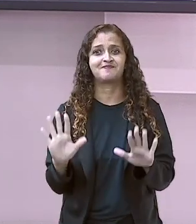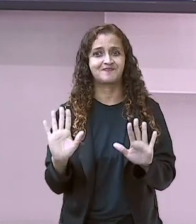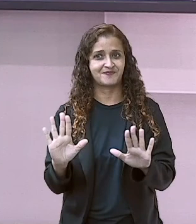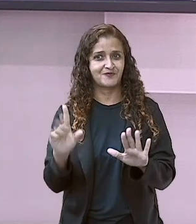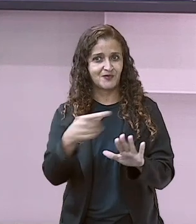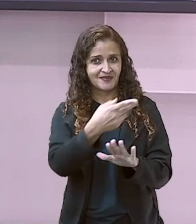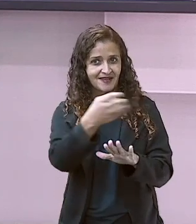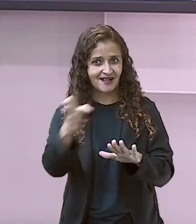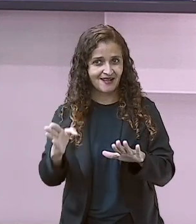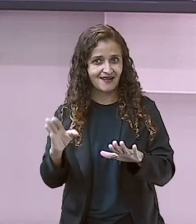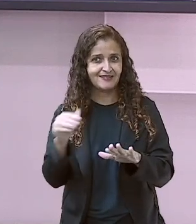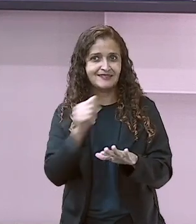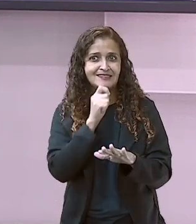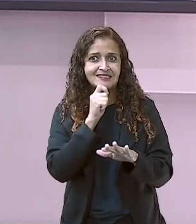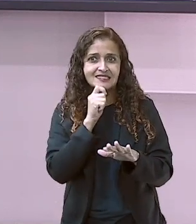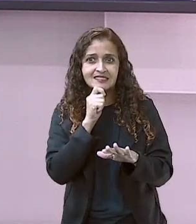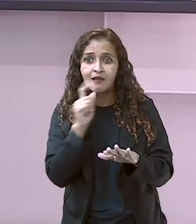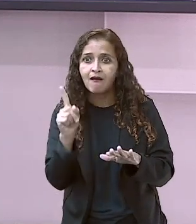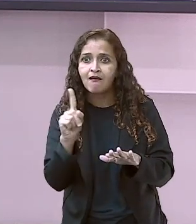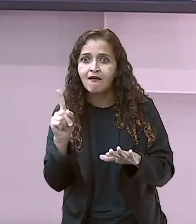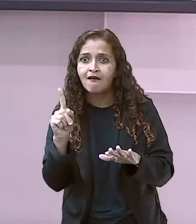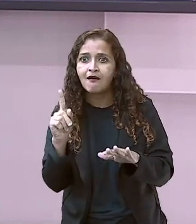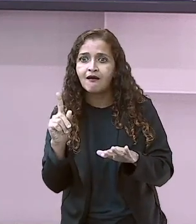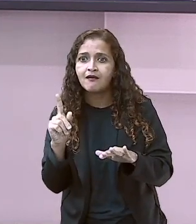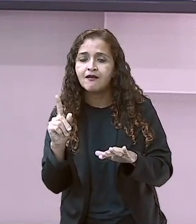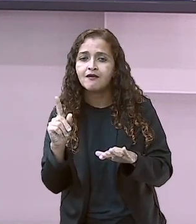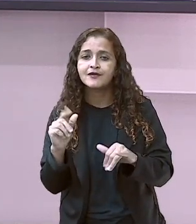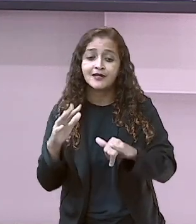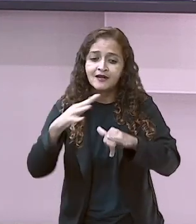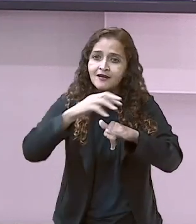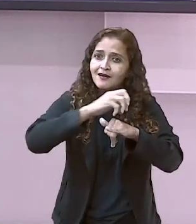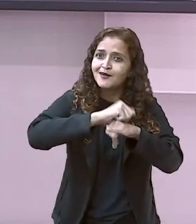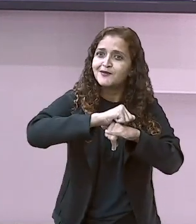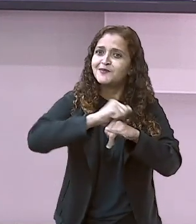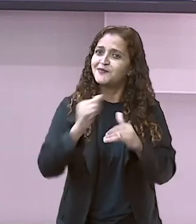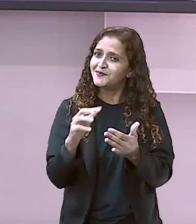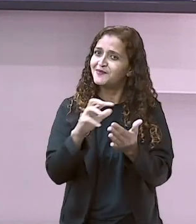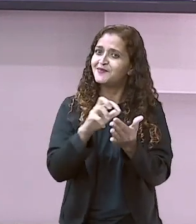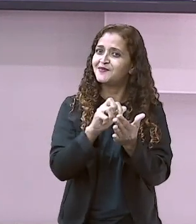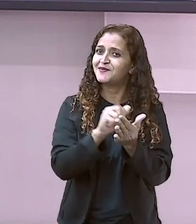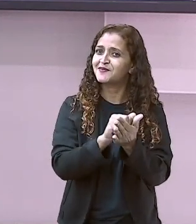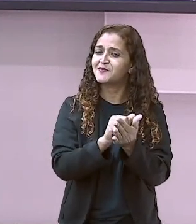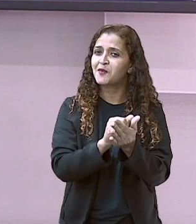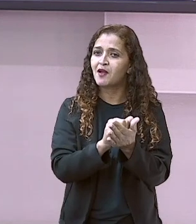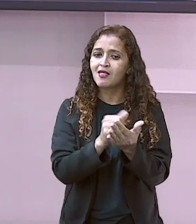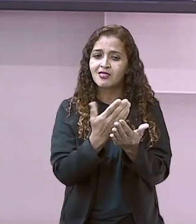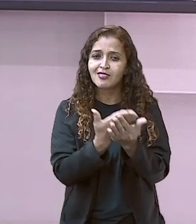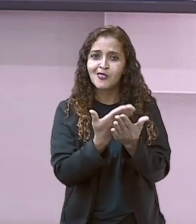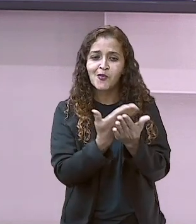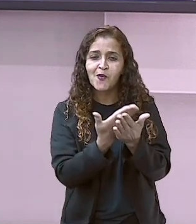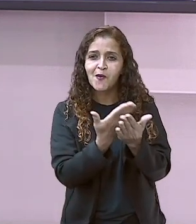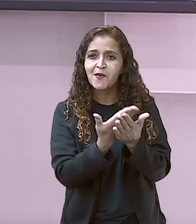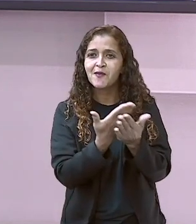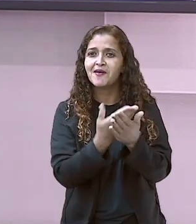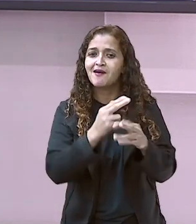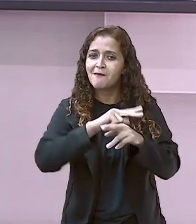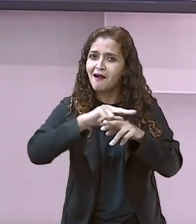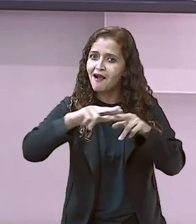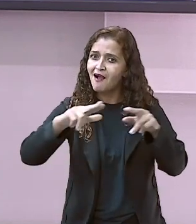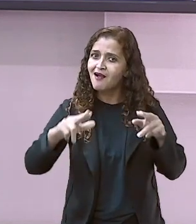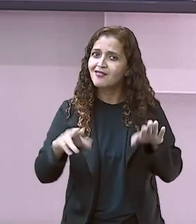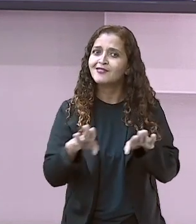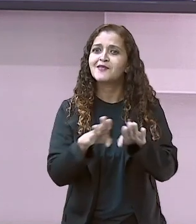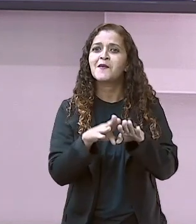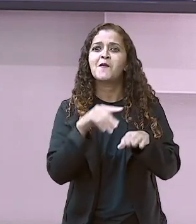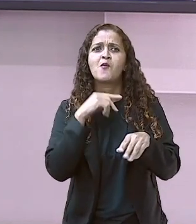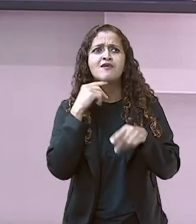inscreveu no nosso canal do YouTube. Ah, está perdendo. Se inscrevam lá para rever as aulas, para tirar alguma dúvida